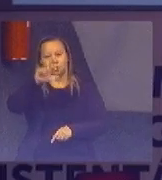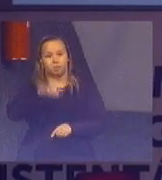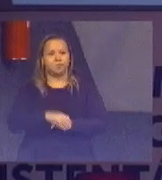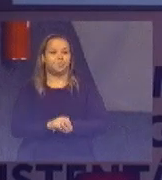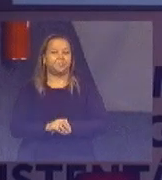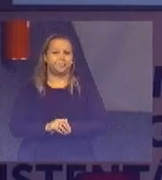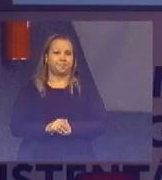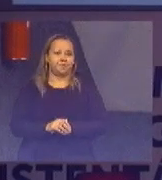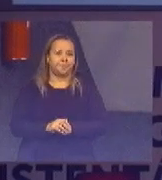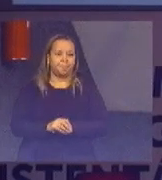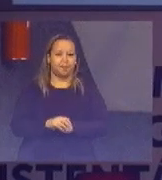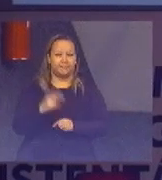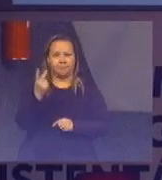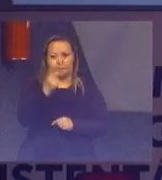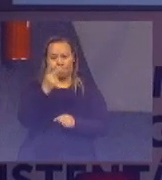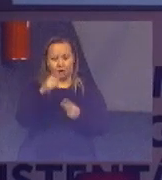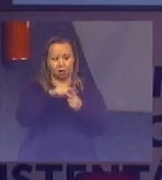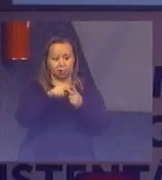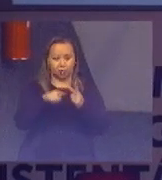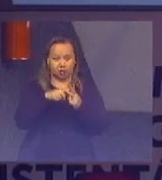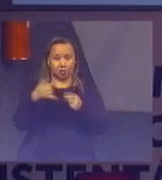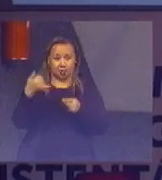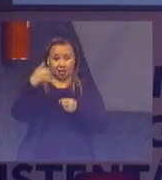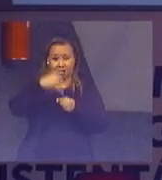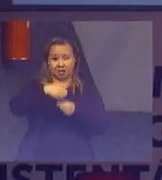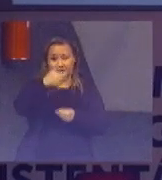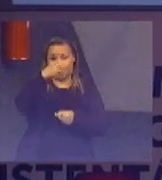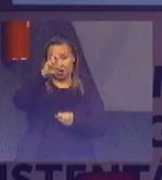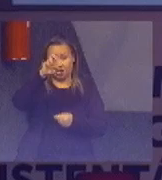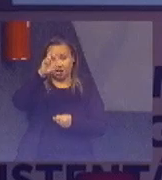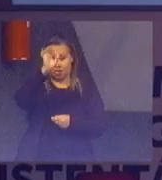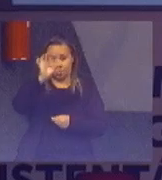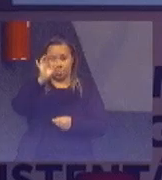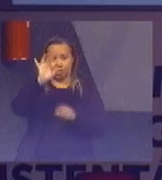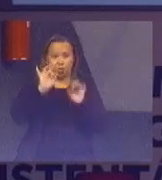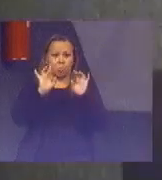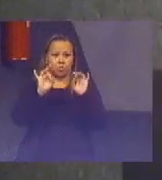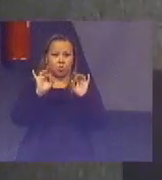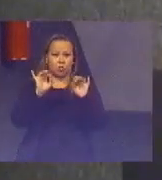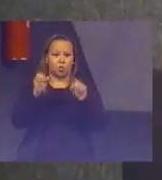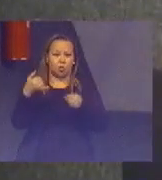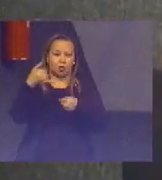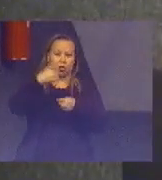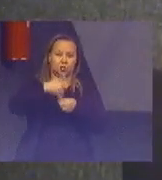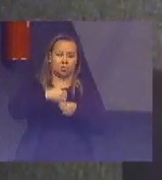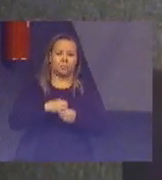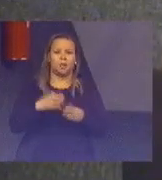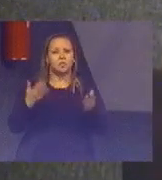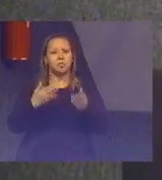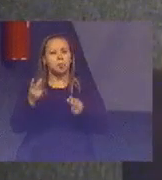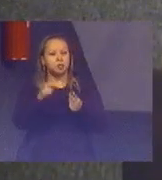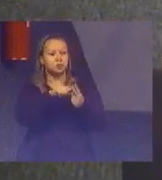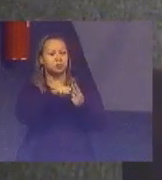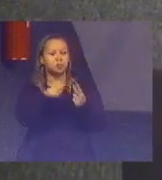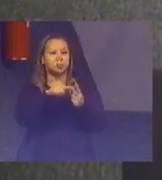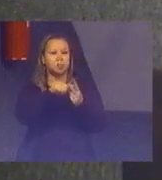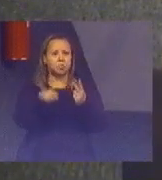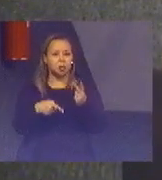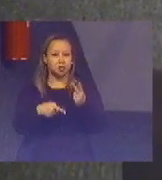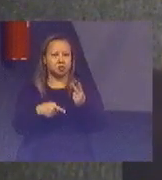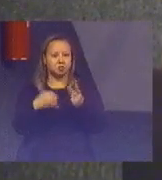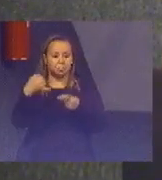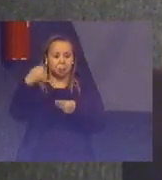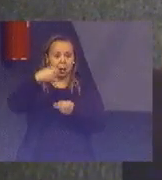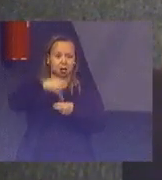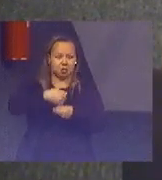flex. Só a gasolina, só 15%. Hoje dia, todo mundo está utilizando flex. E disso, imagino que deve ser transporte,